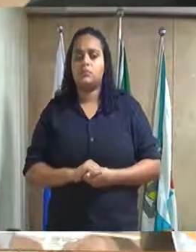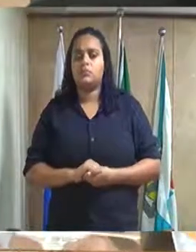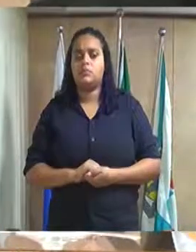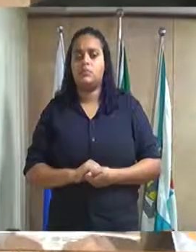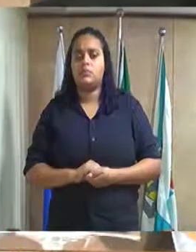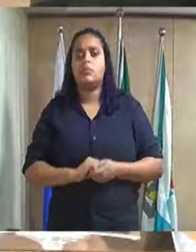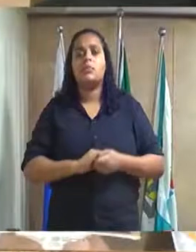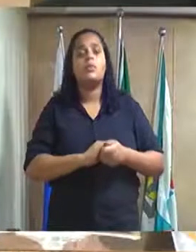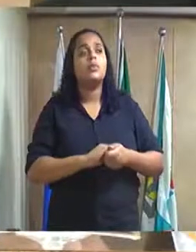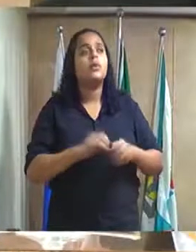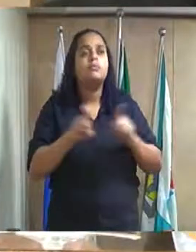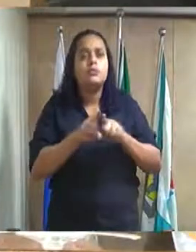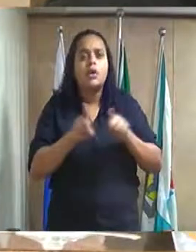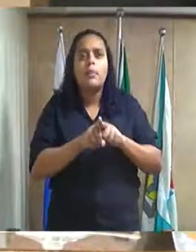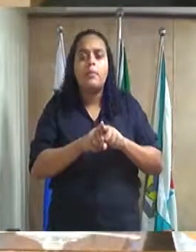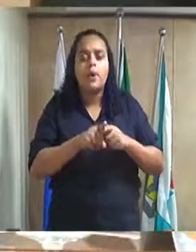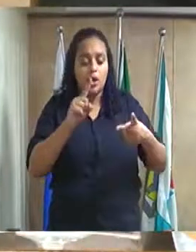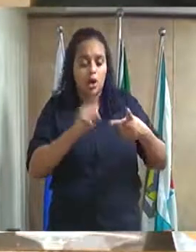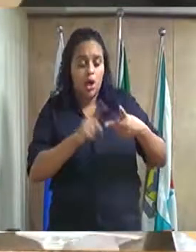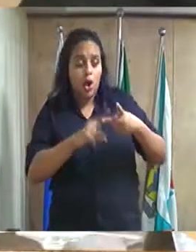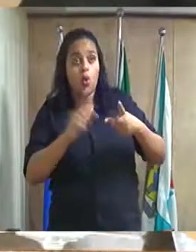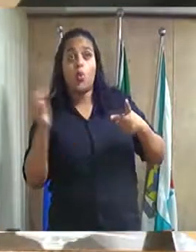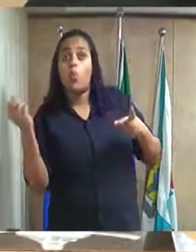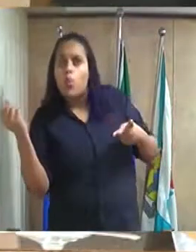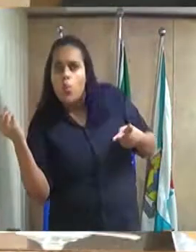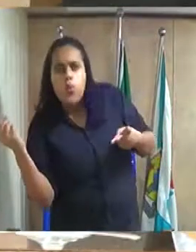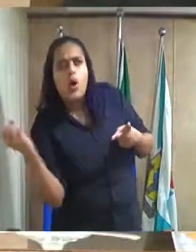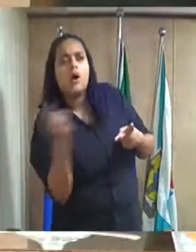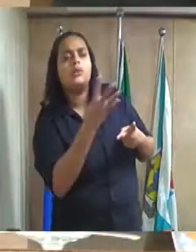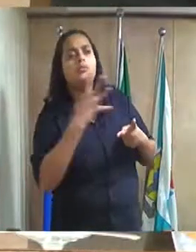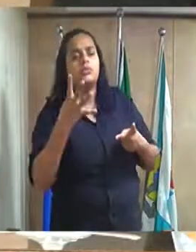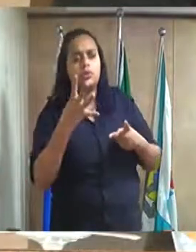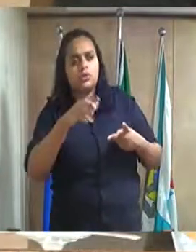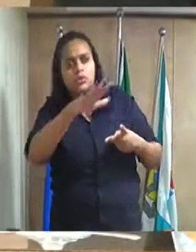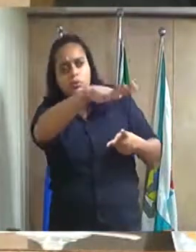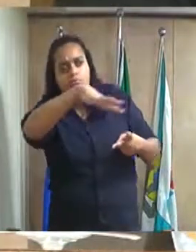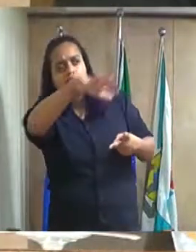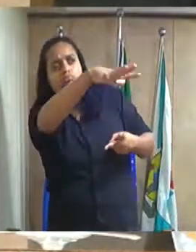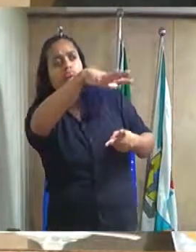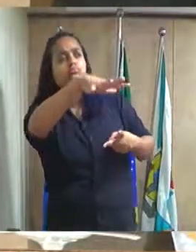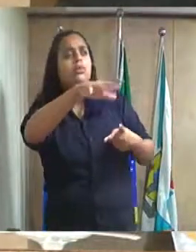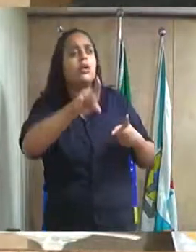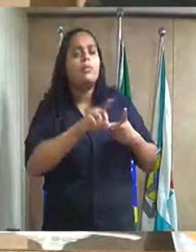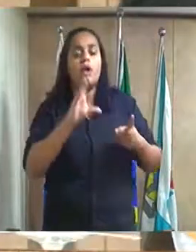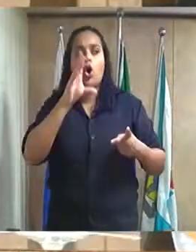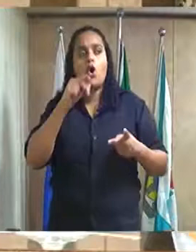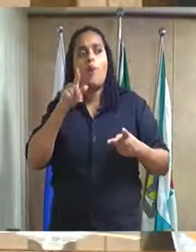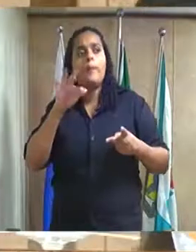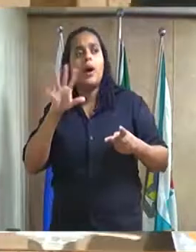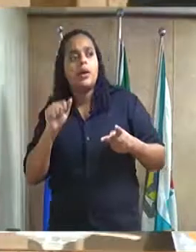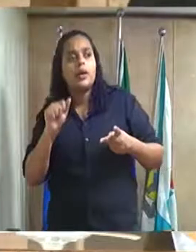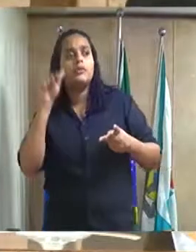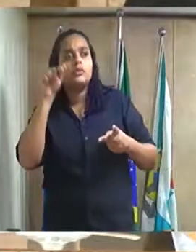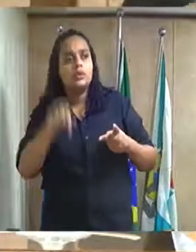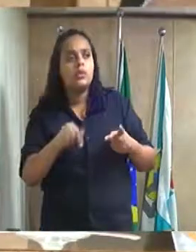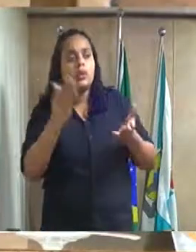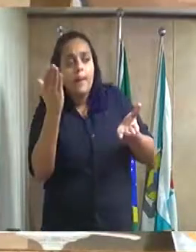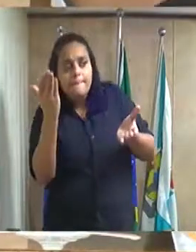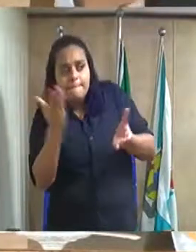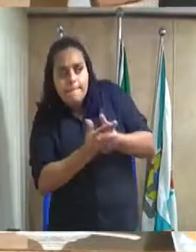Relação indicando quantos e quais são os postos ocupados pelos cooperados contratados por esta pasta.